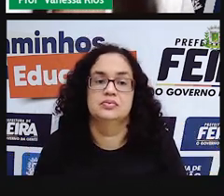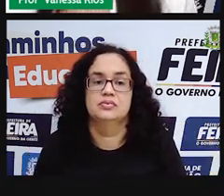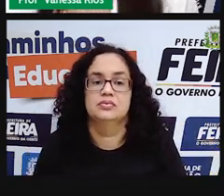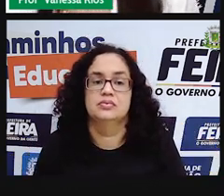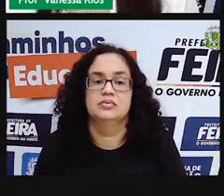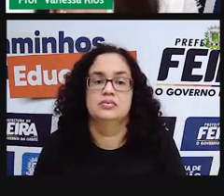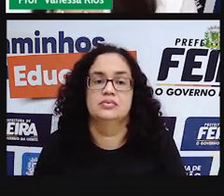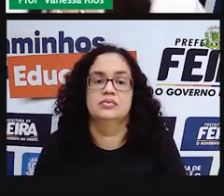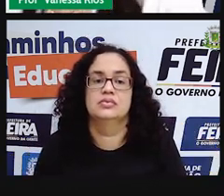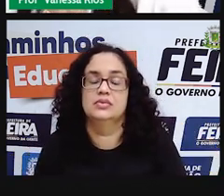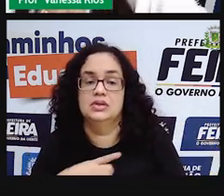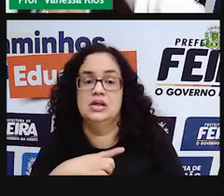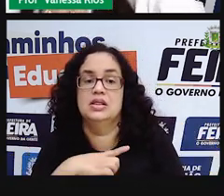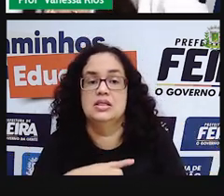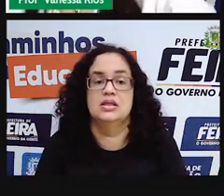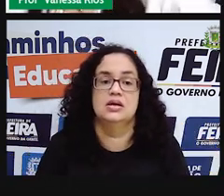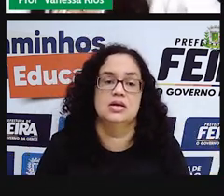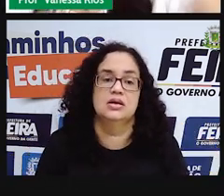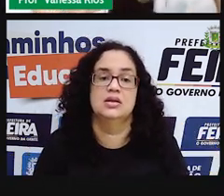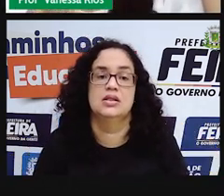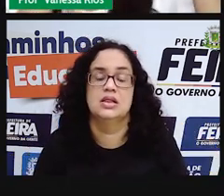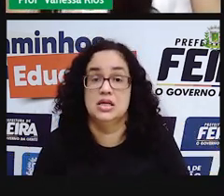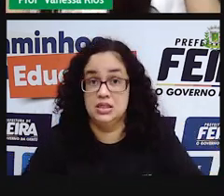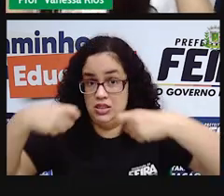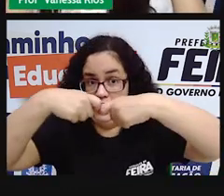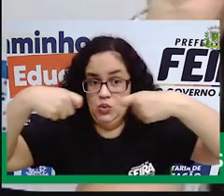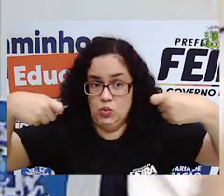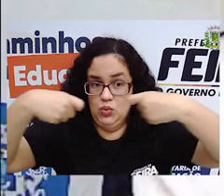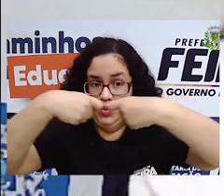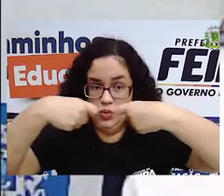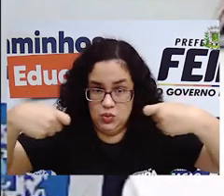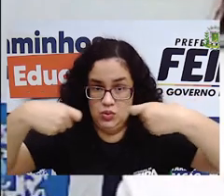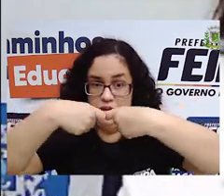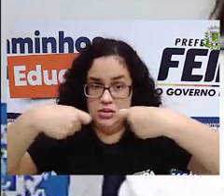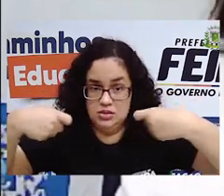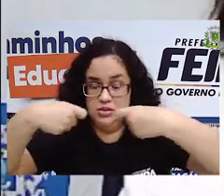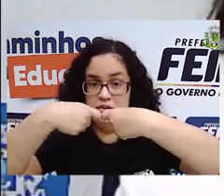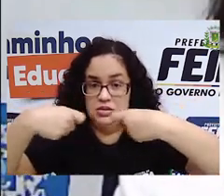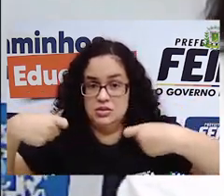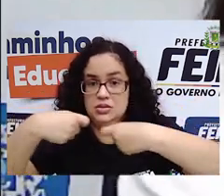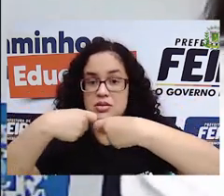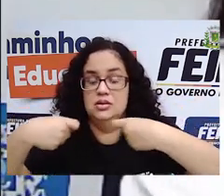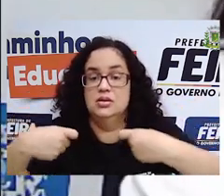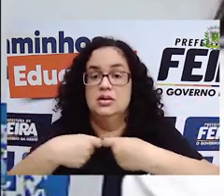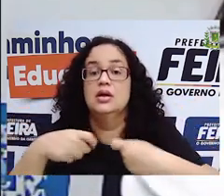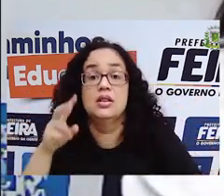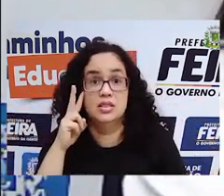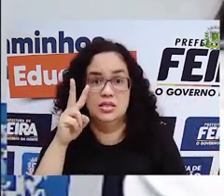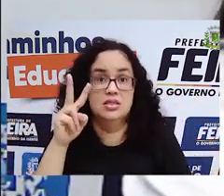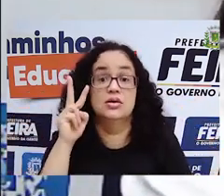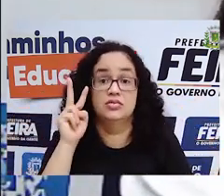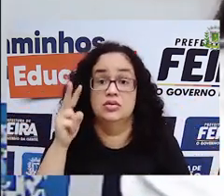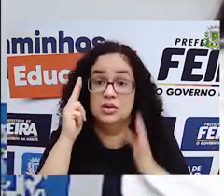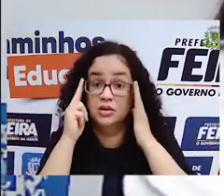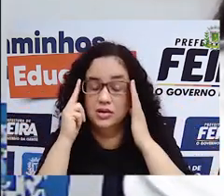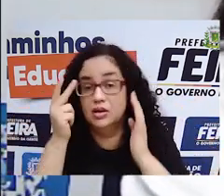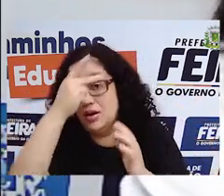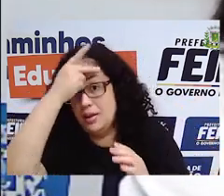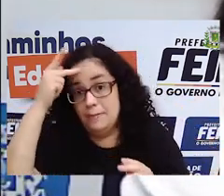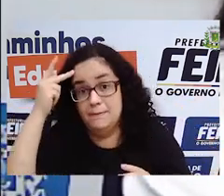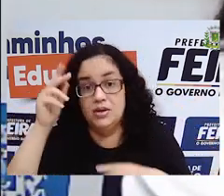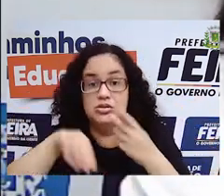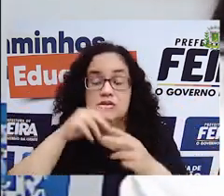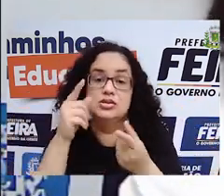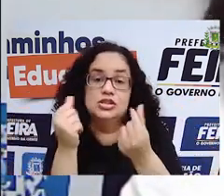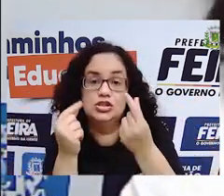A Pró tem também aqui o elástico de escritório, que é essa borrachinha, tá vendo? Que as pessoas costumam aí amarrar